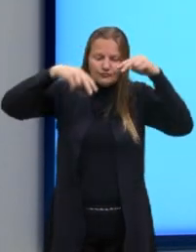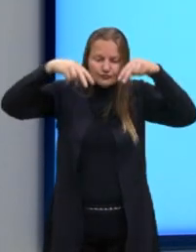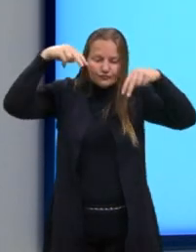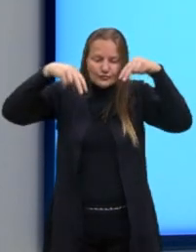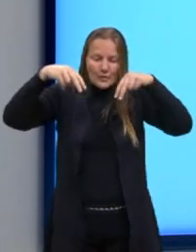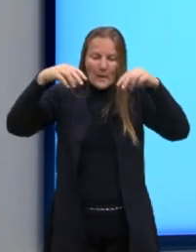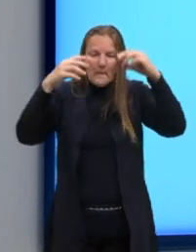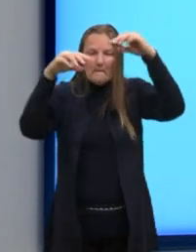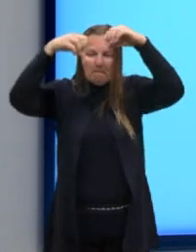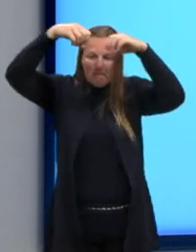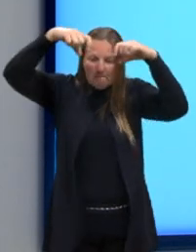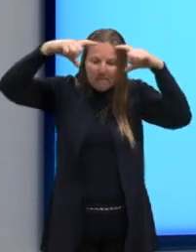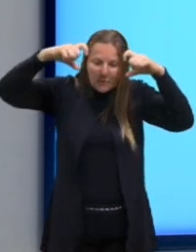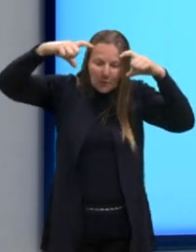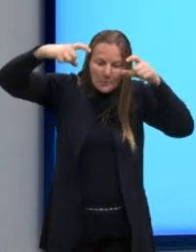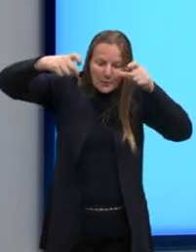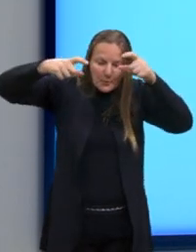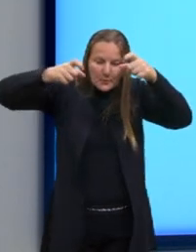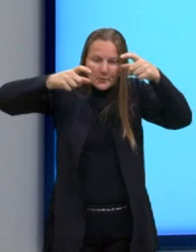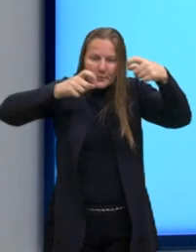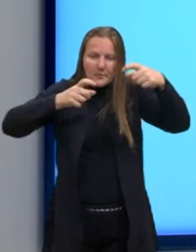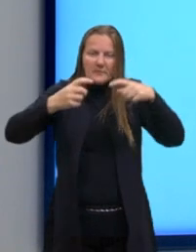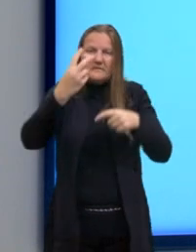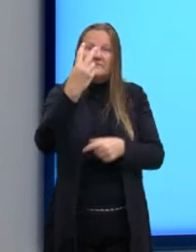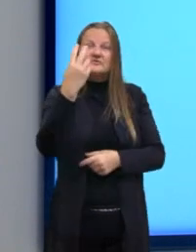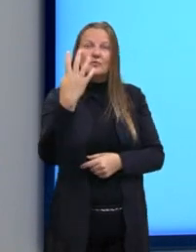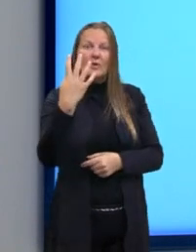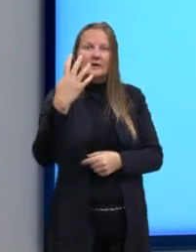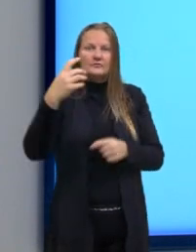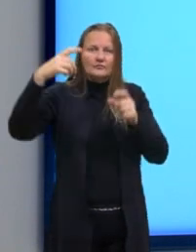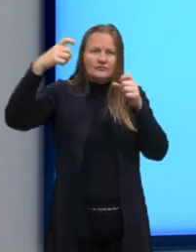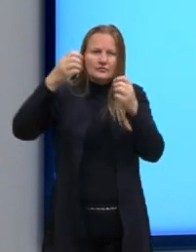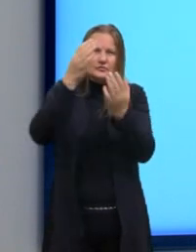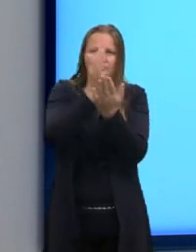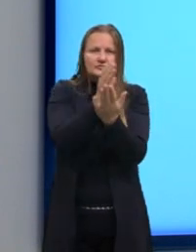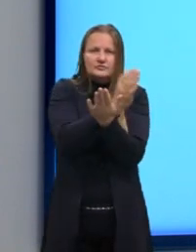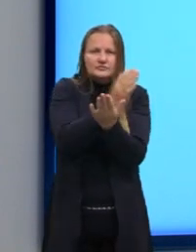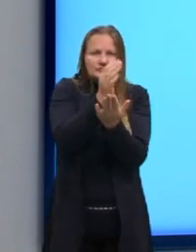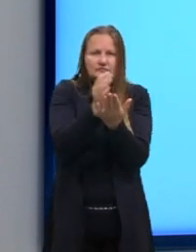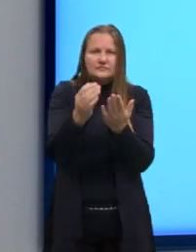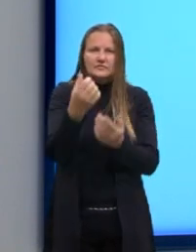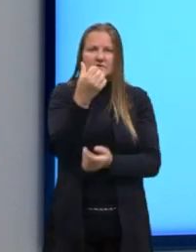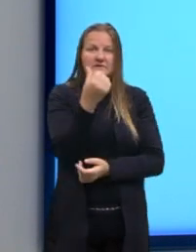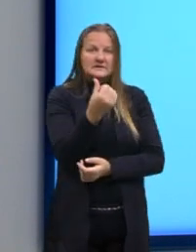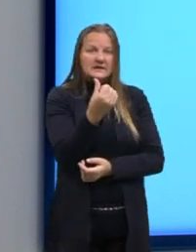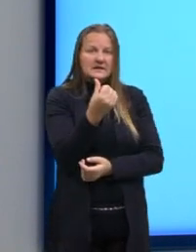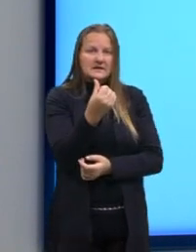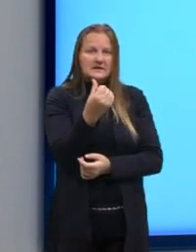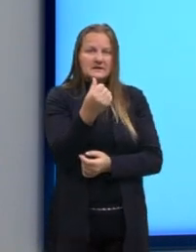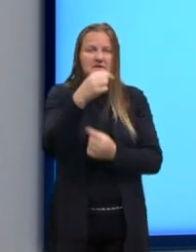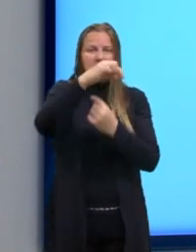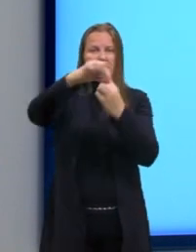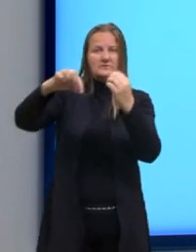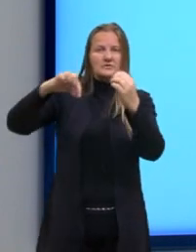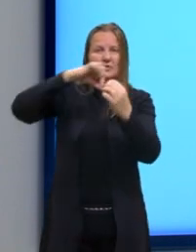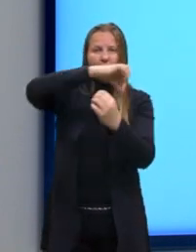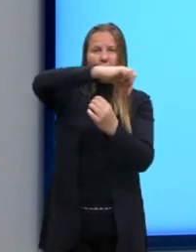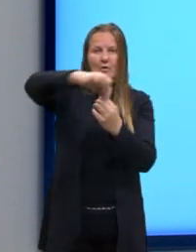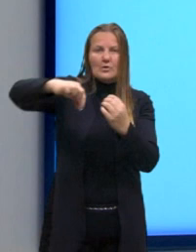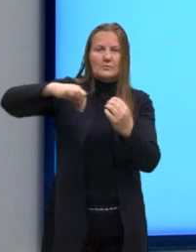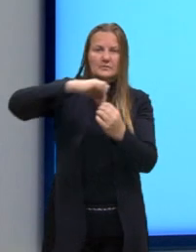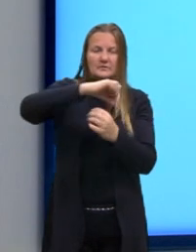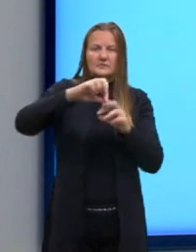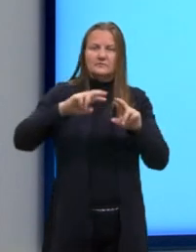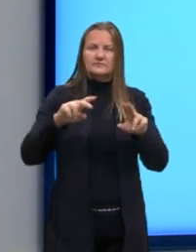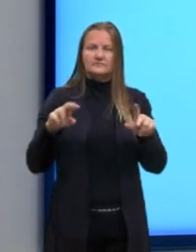Terra. Esses 24 satélites, eles ficam divididos em seis planos orbitais diferentes, com